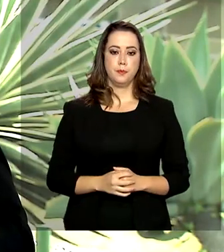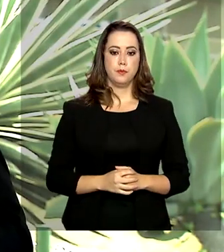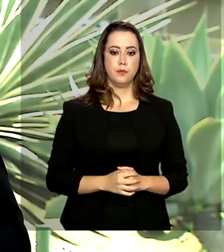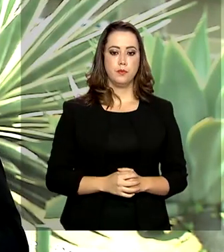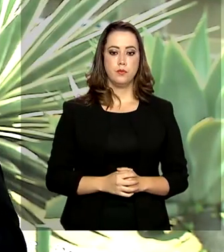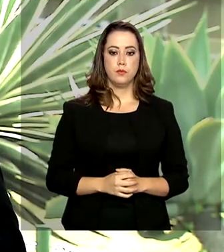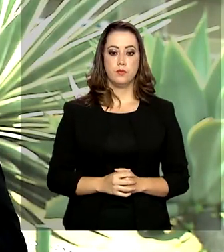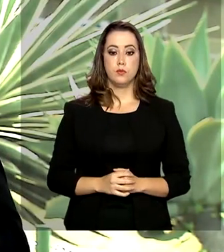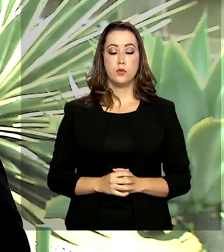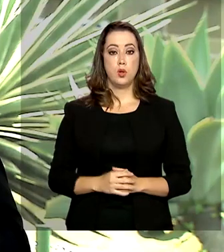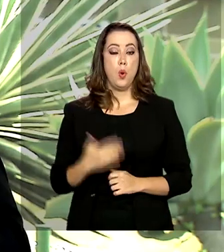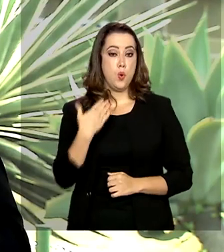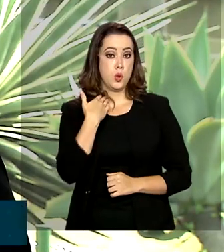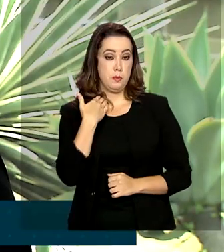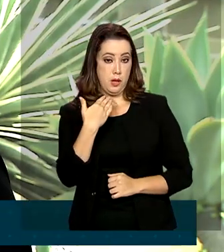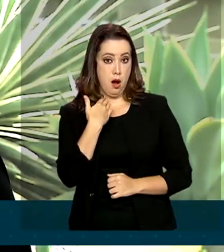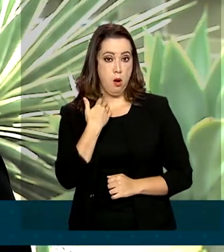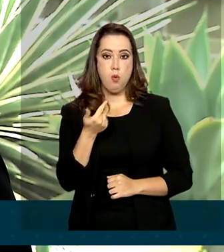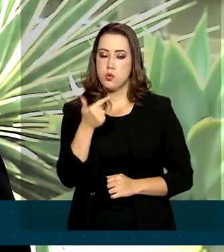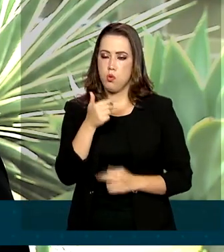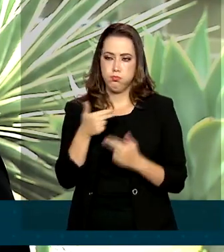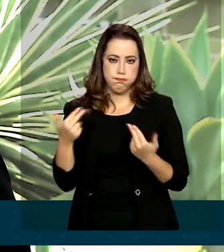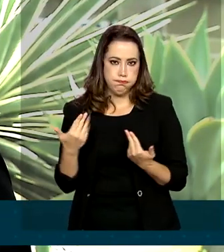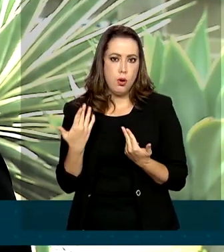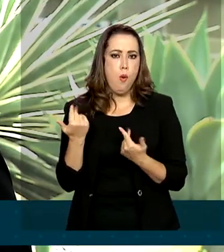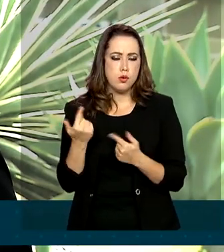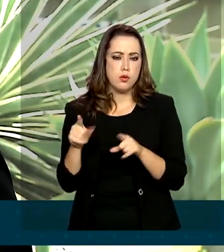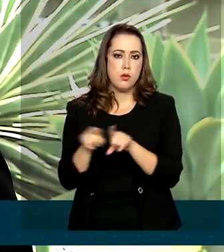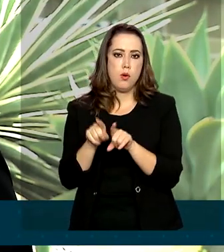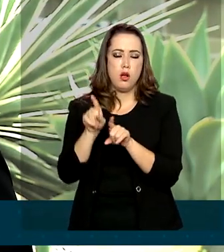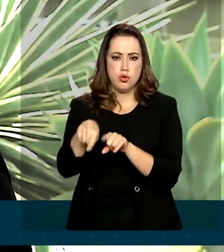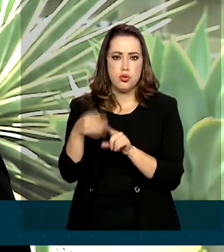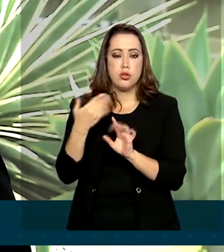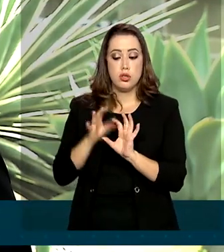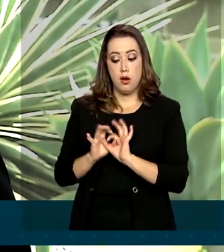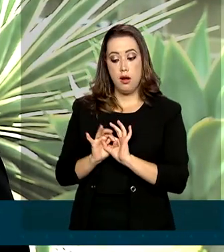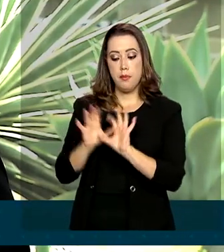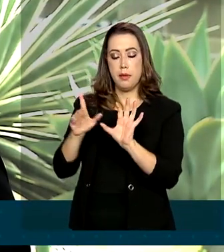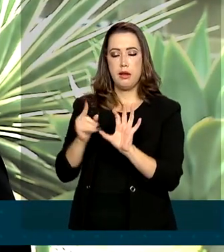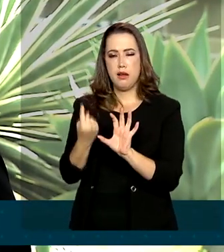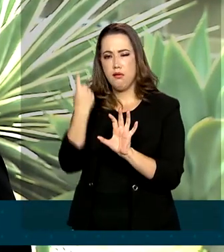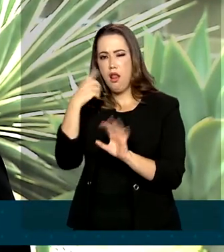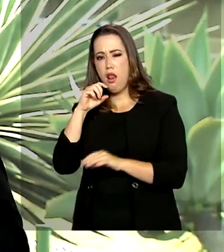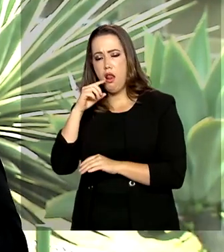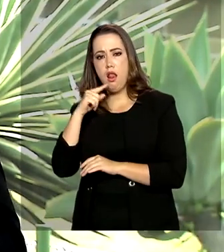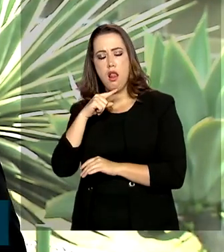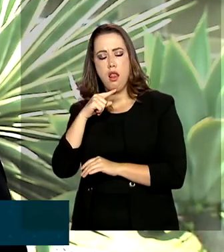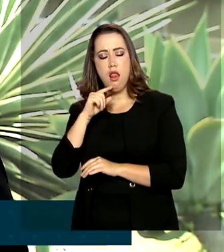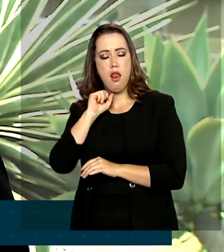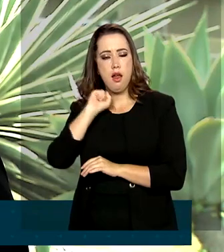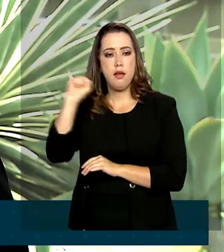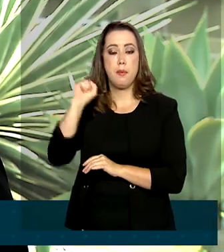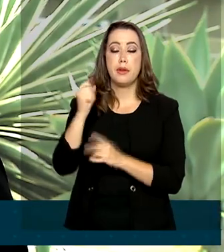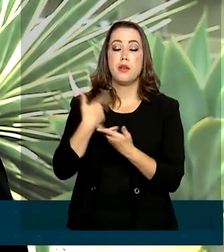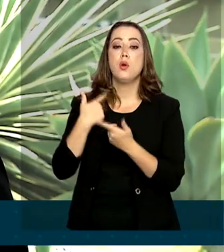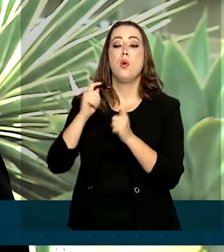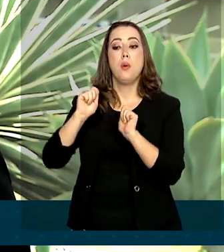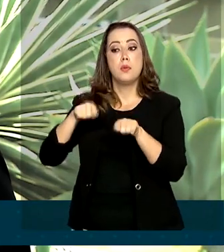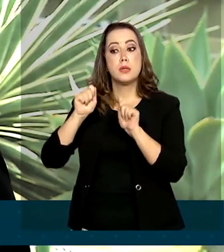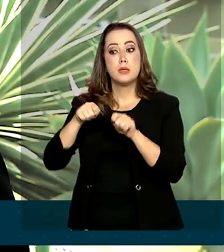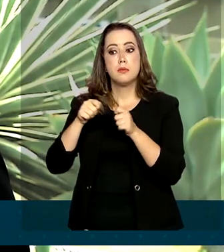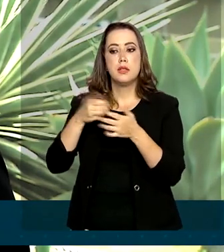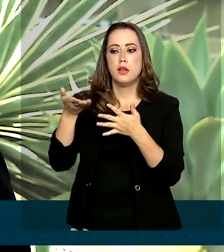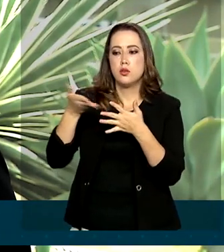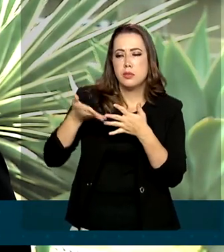As instituições financeiras já haviam recebido do Conselho Monetário Nacional em abril autorização para renegociarem